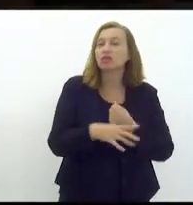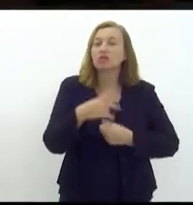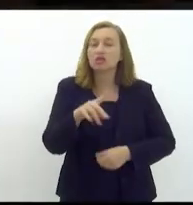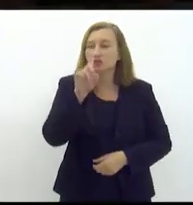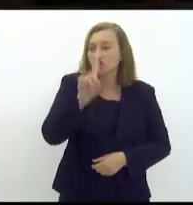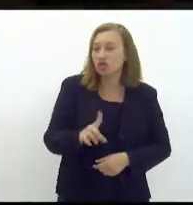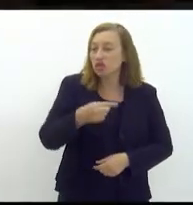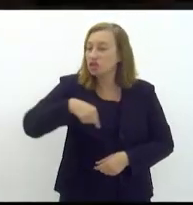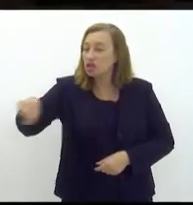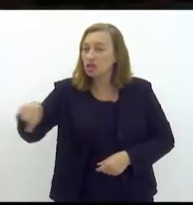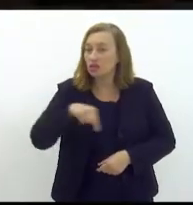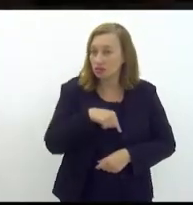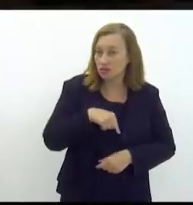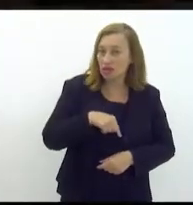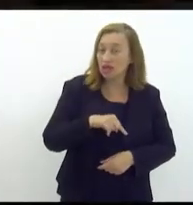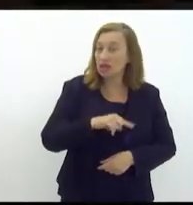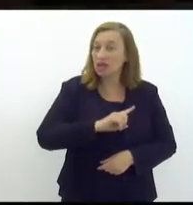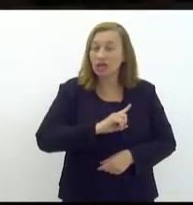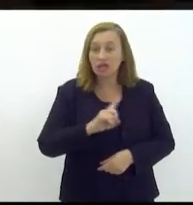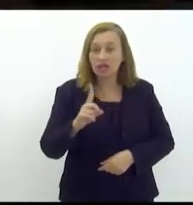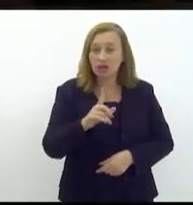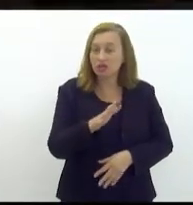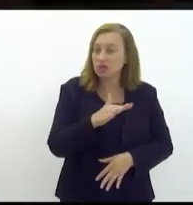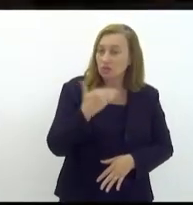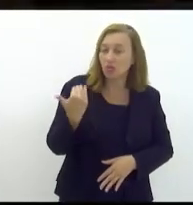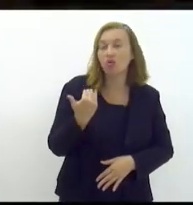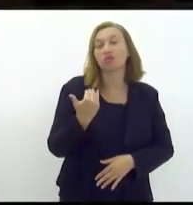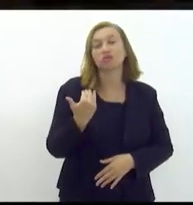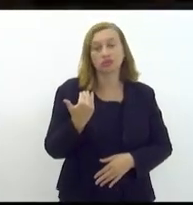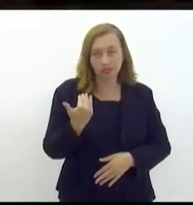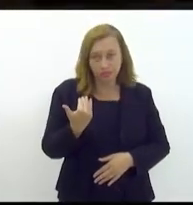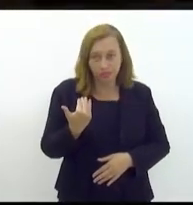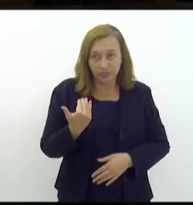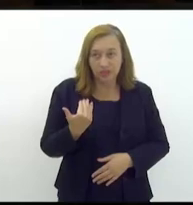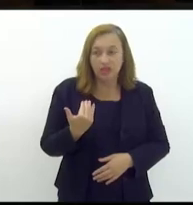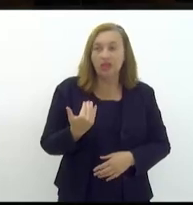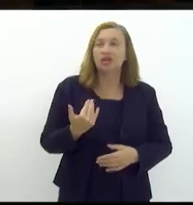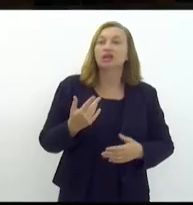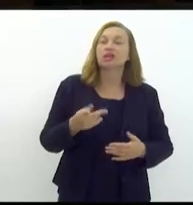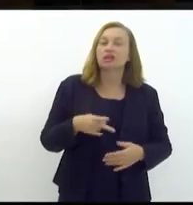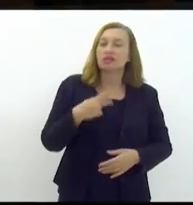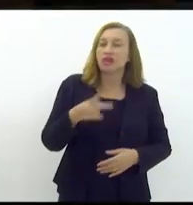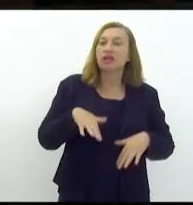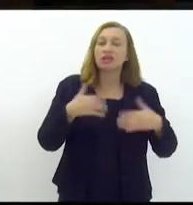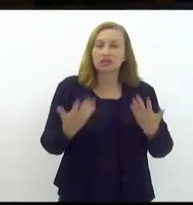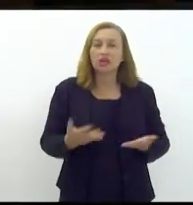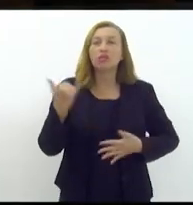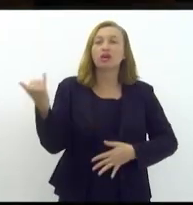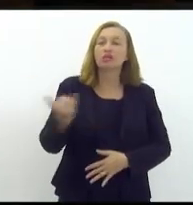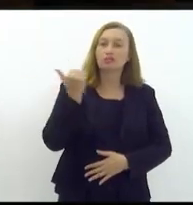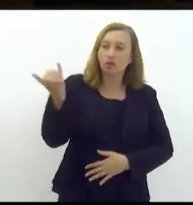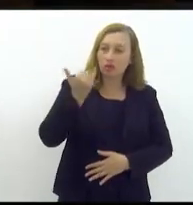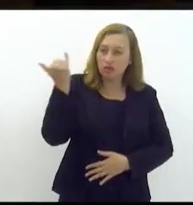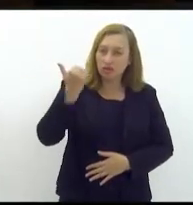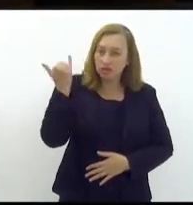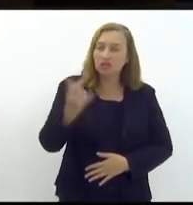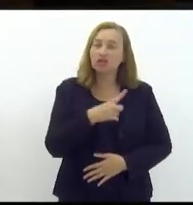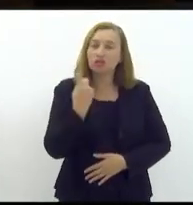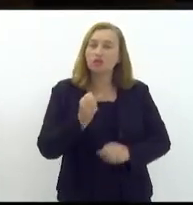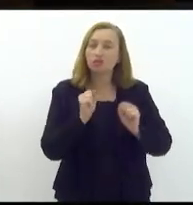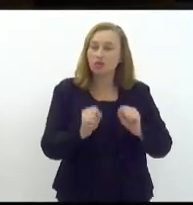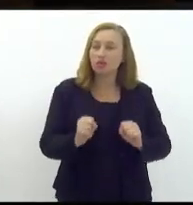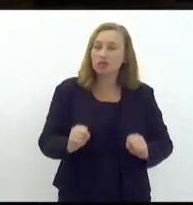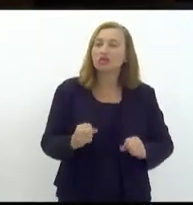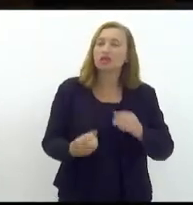direito de ir e vir e não ser o próximo assassinado é disso que se trata então é muito importante que a gente possa